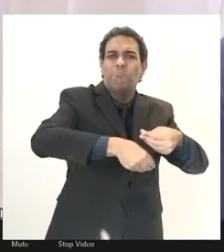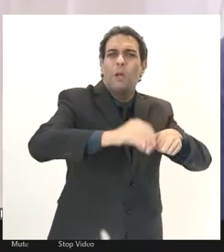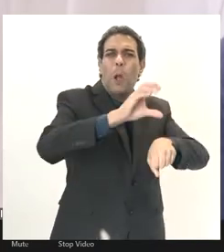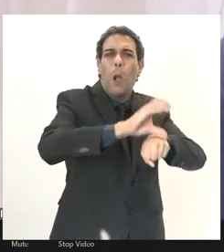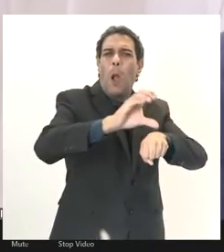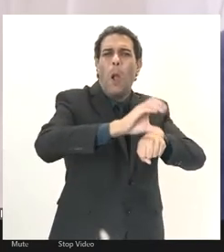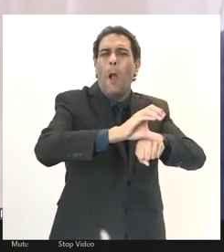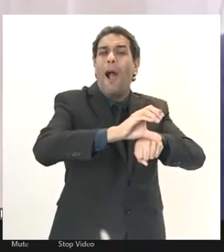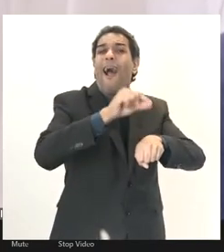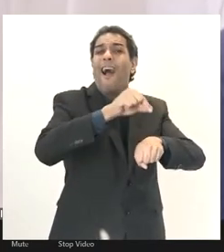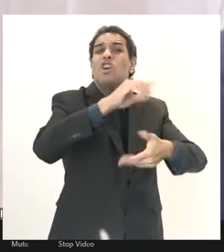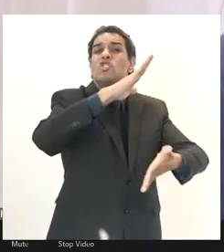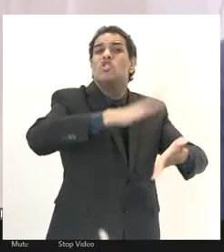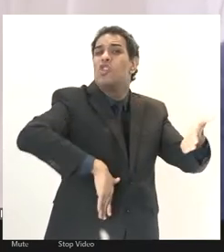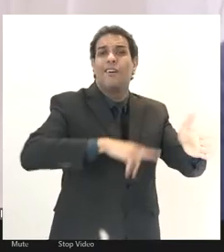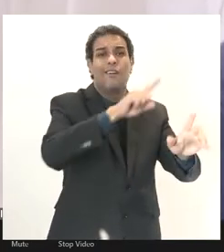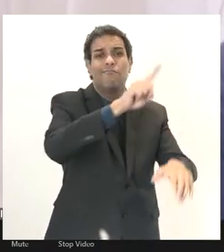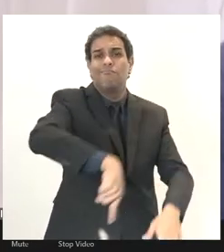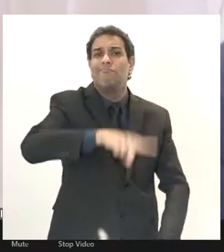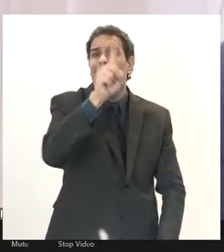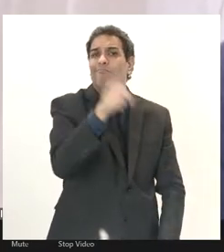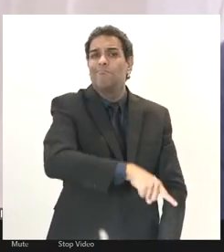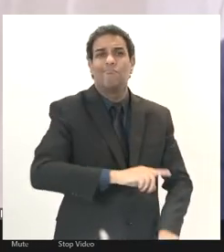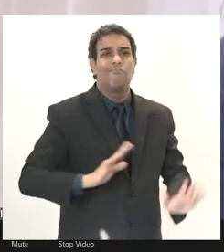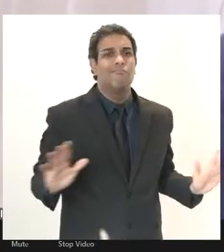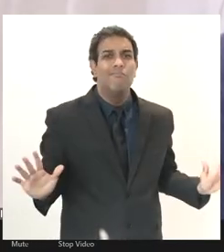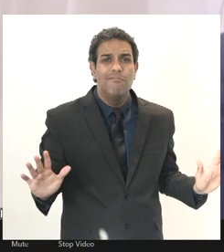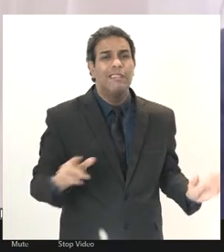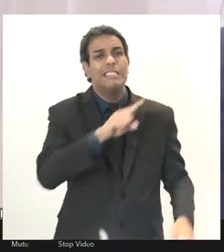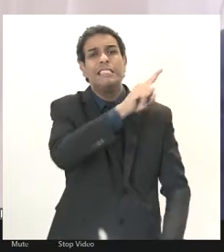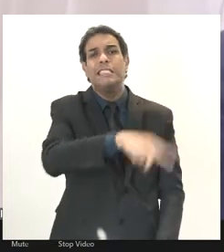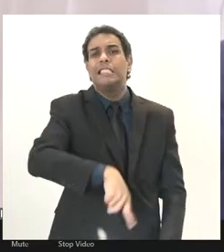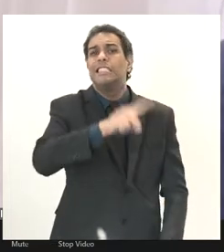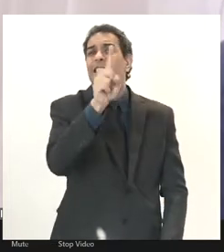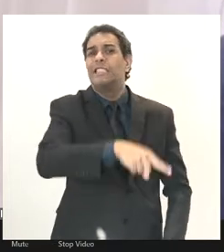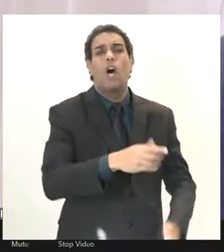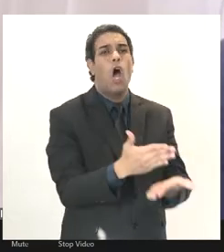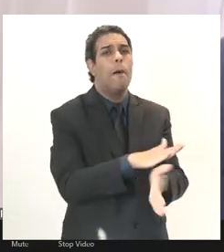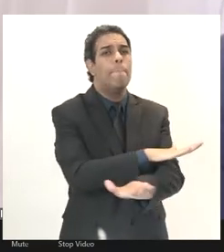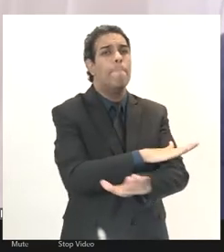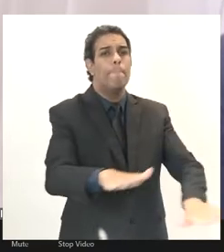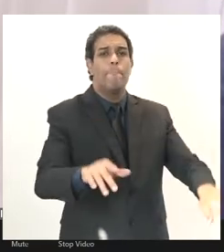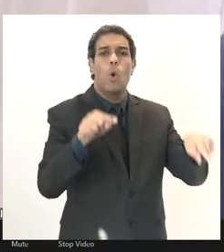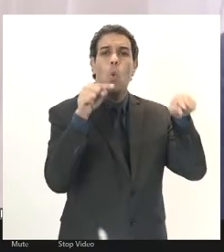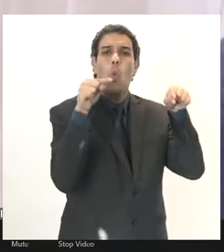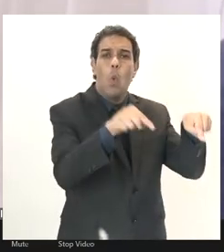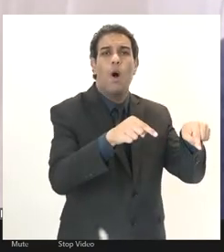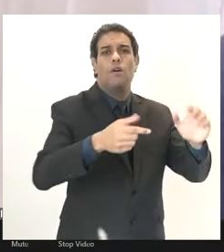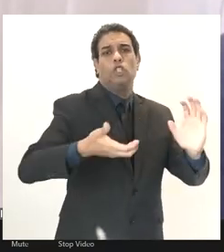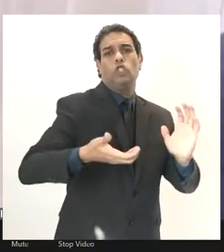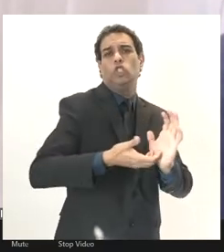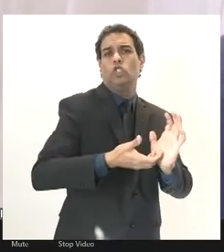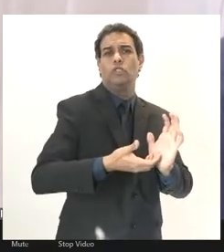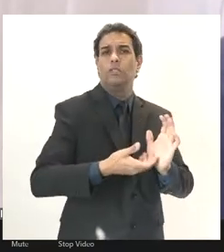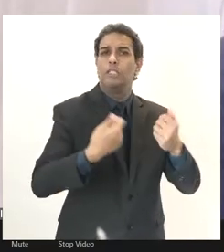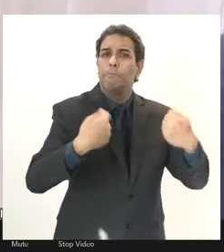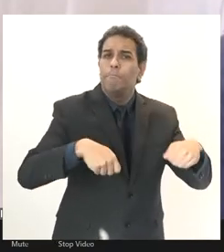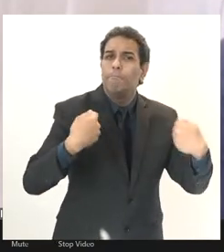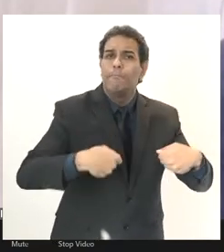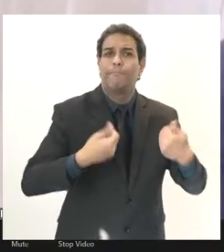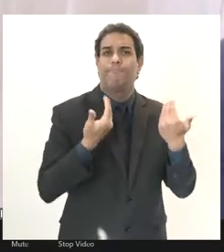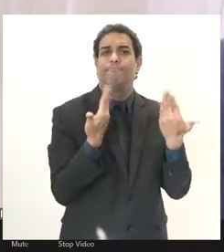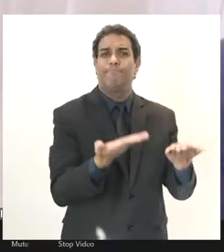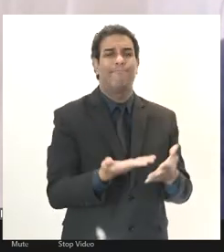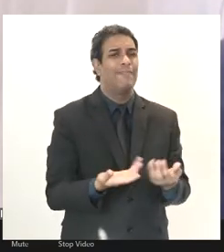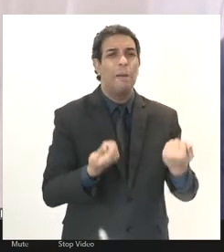ela merece ser exterminada da Câmara de Deputados